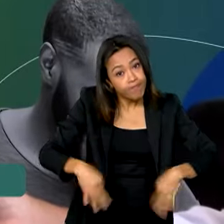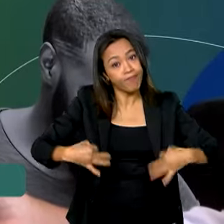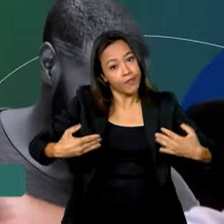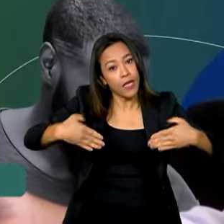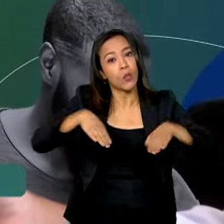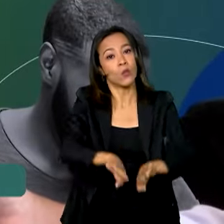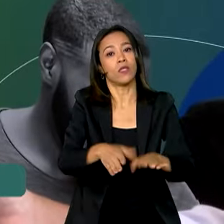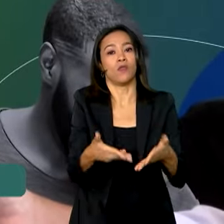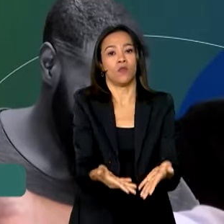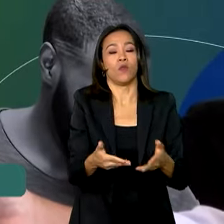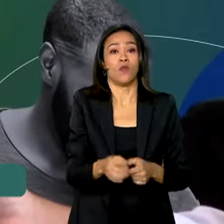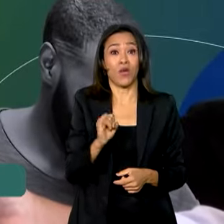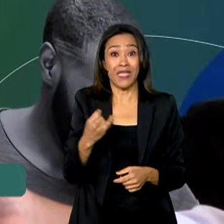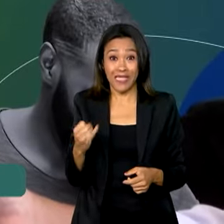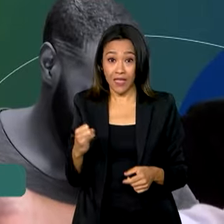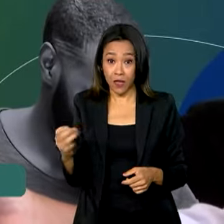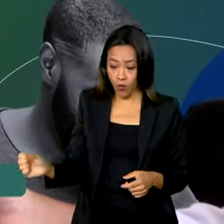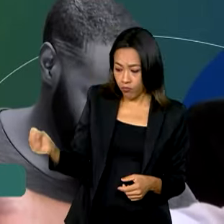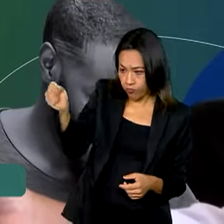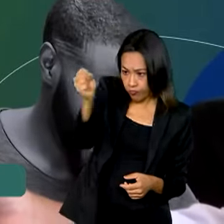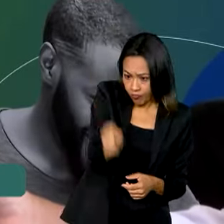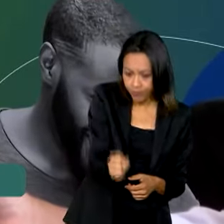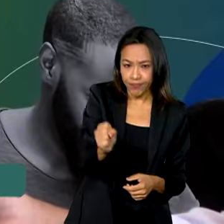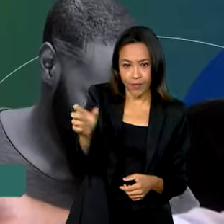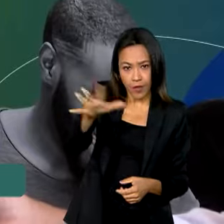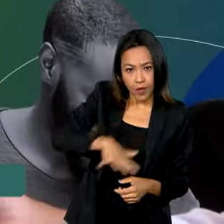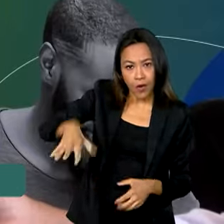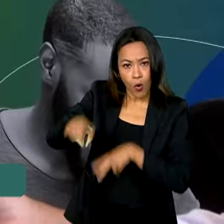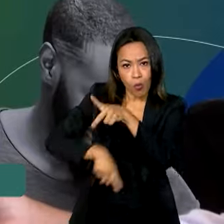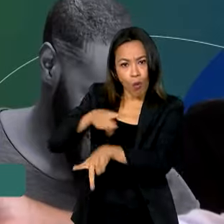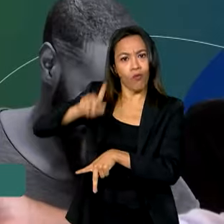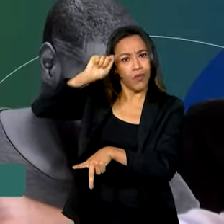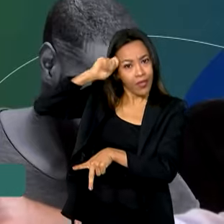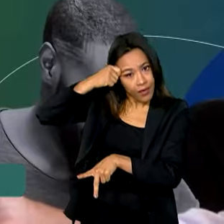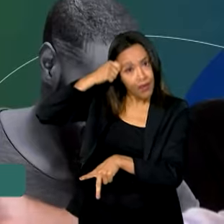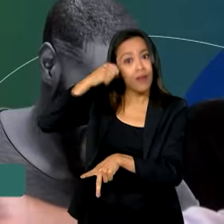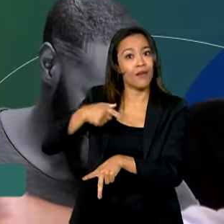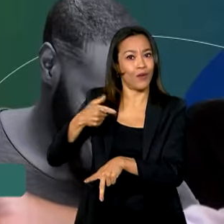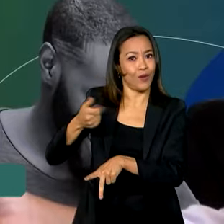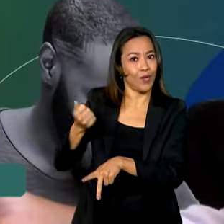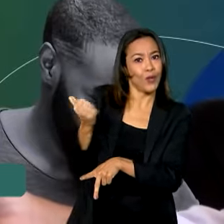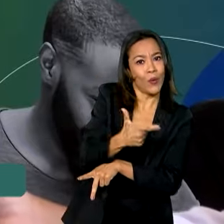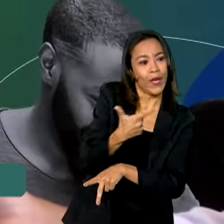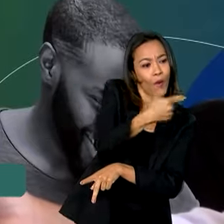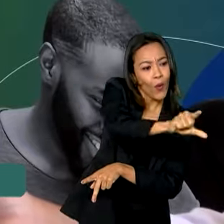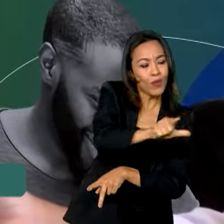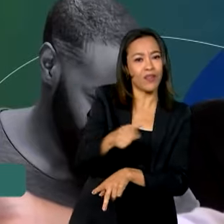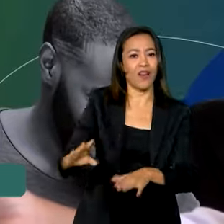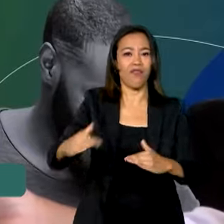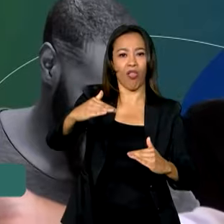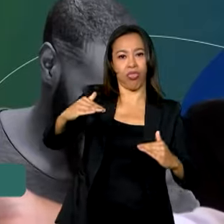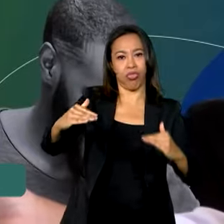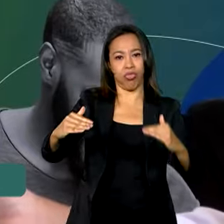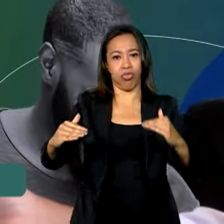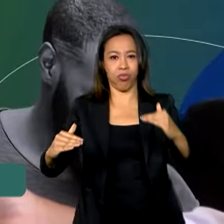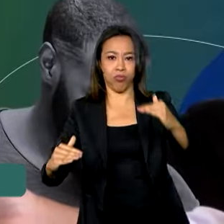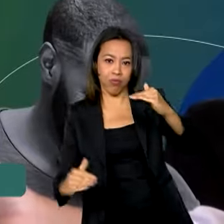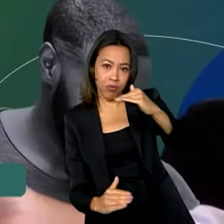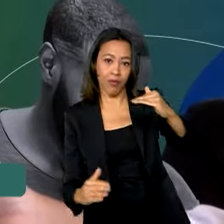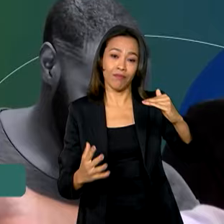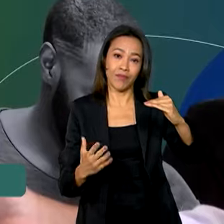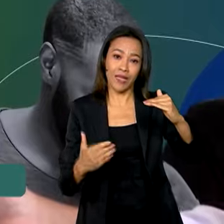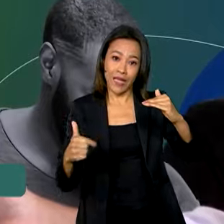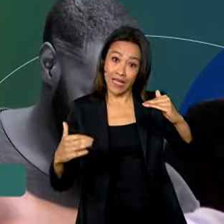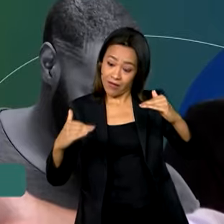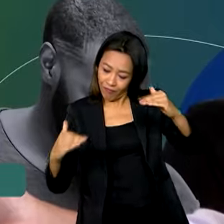inclusivo. Porque se eu incluo mais rapidamente uma parcela da população do que a outra, as distâncias vão aumentando. E essa parcela que está